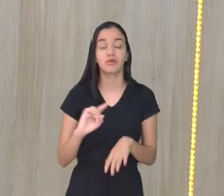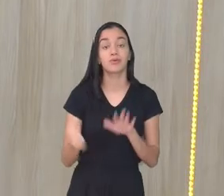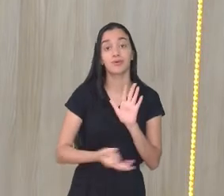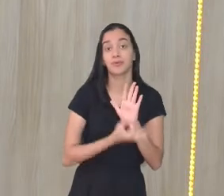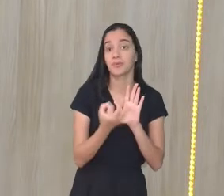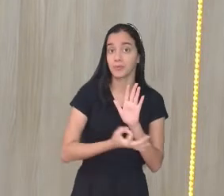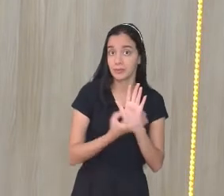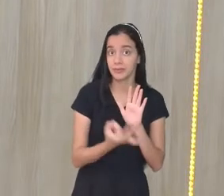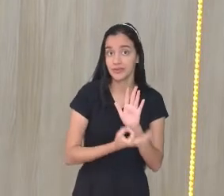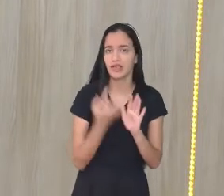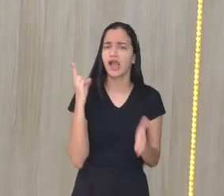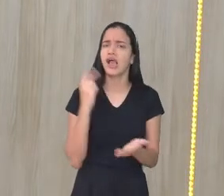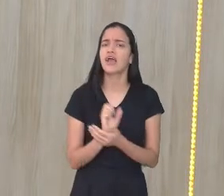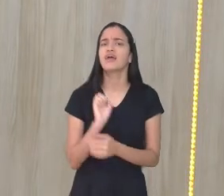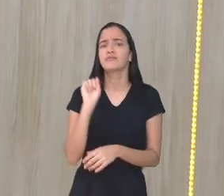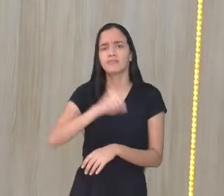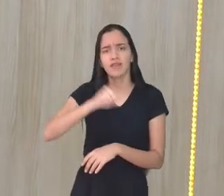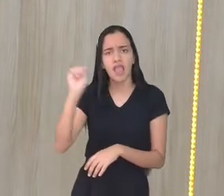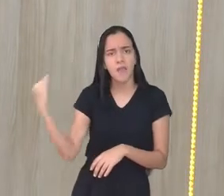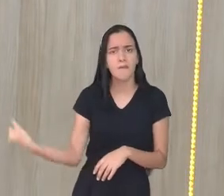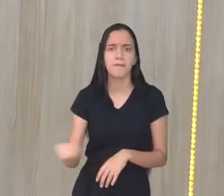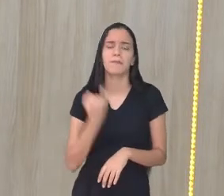opinião é, sim, importante.